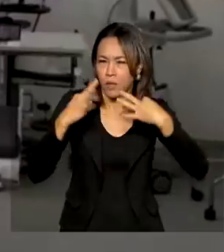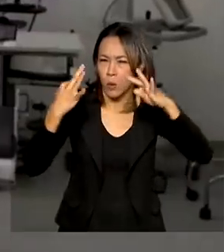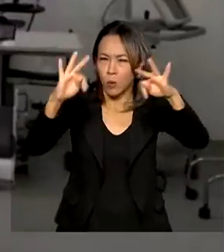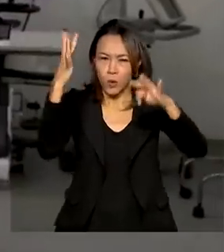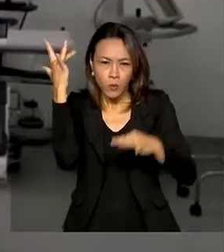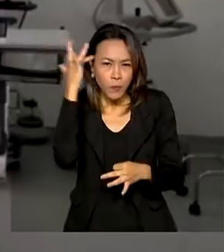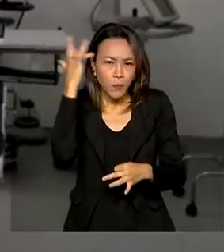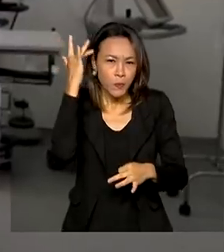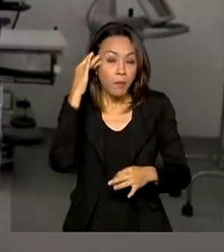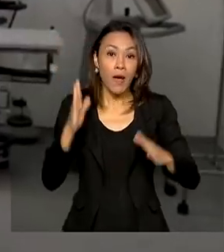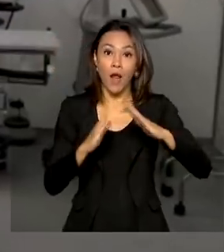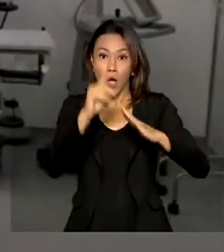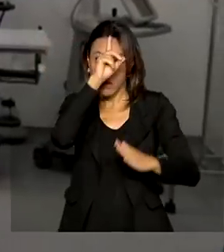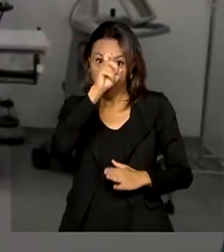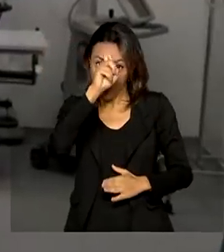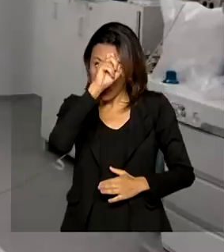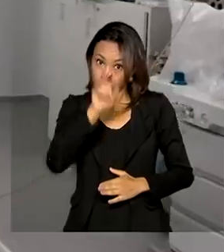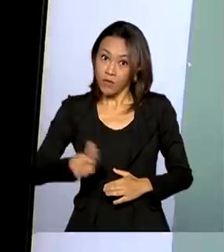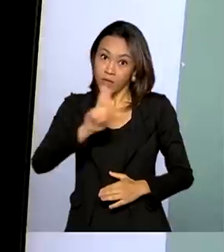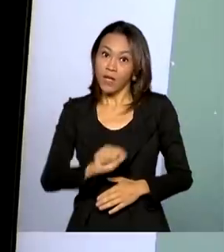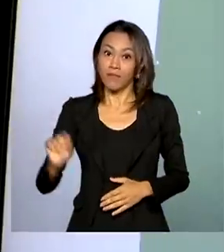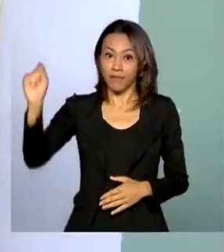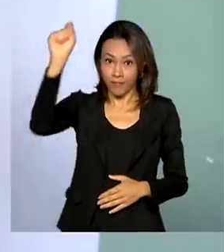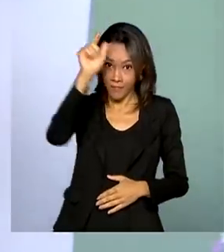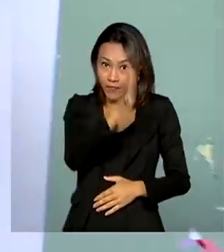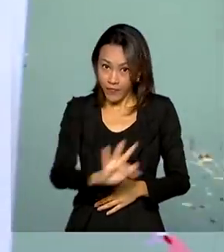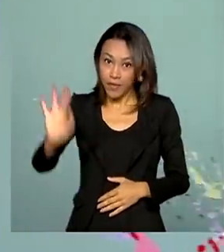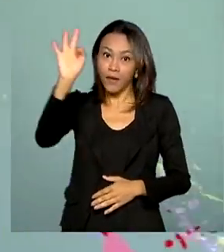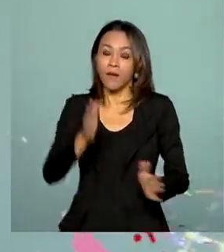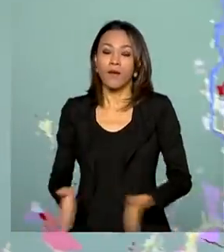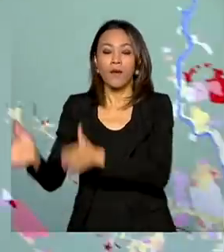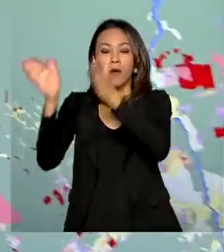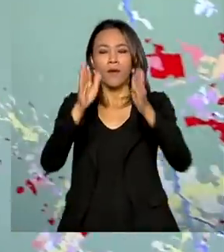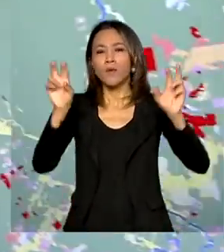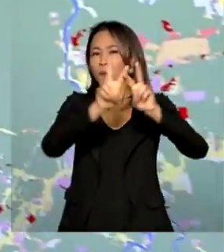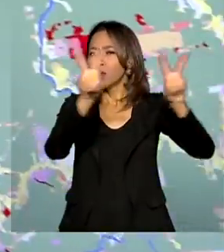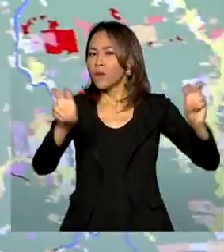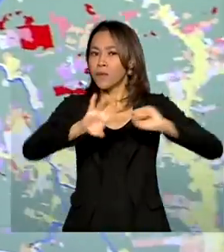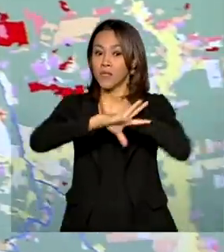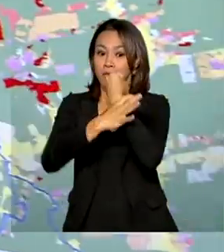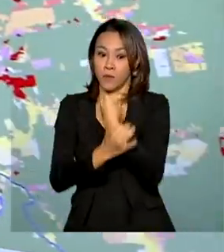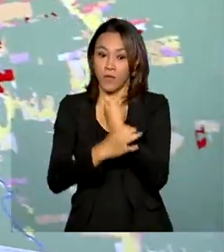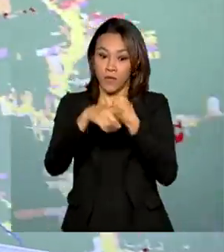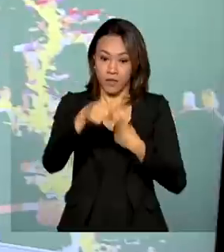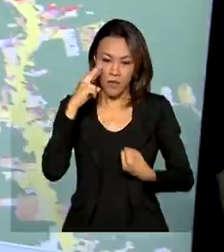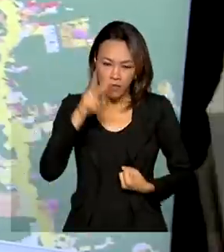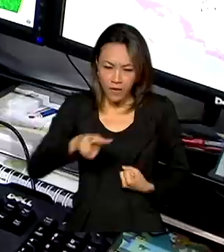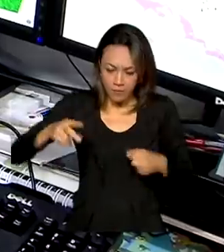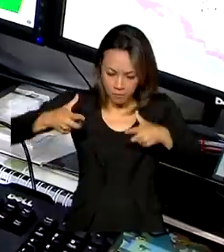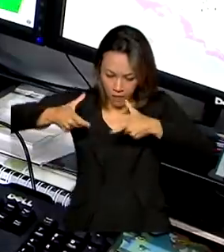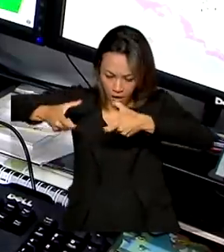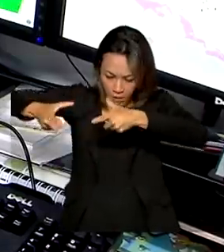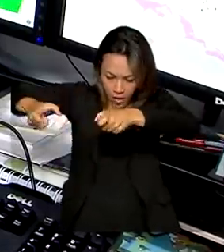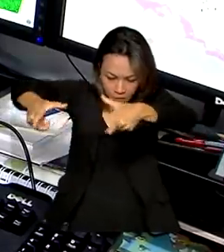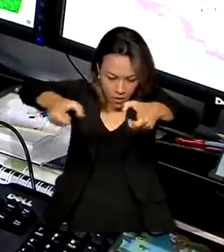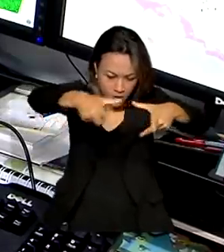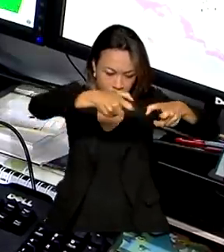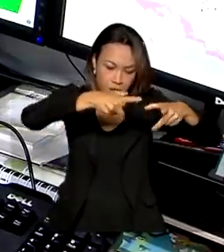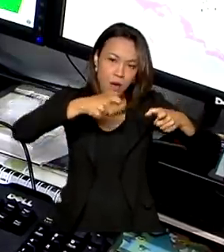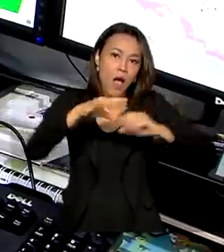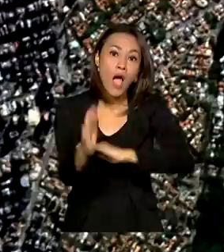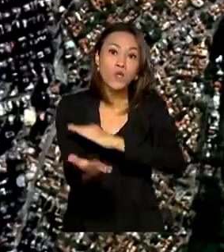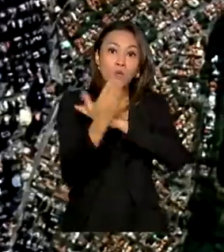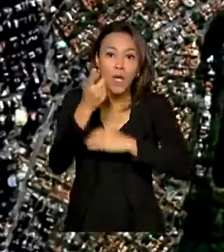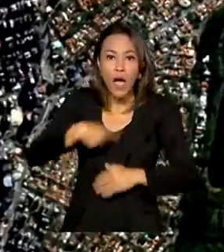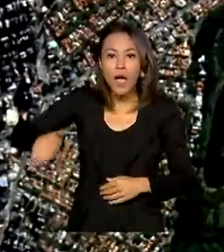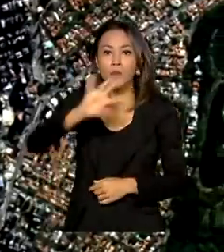hospitais universitários federais. E na área da segurança pública, imagens de satélite têm ajudado policiais de todo